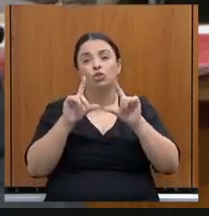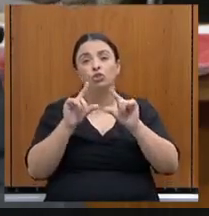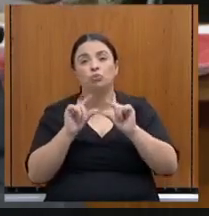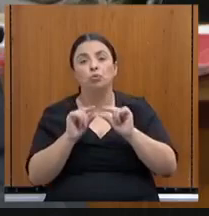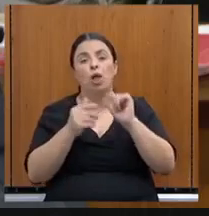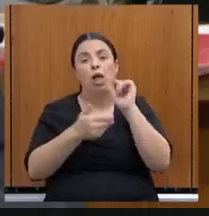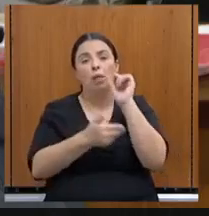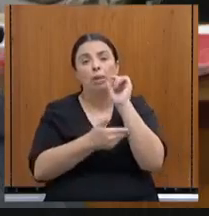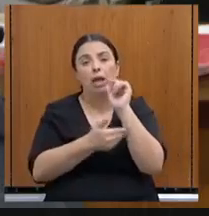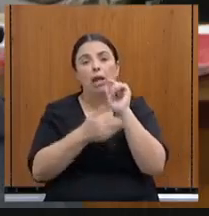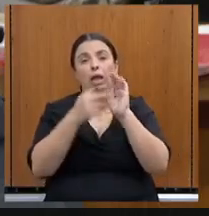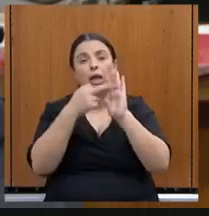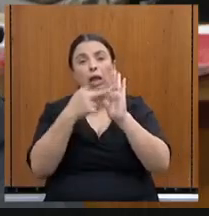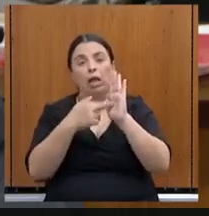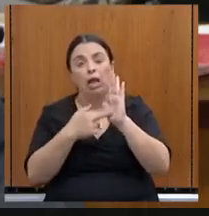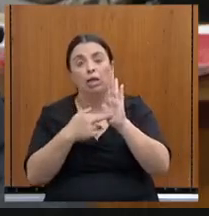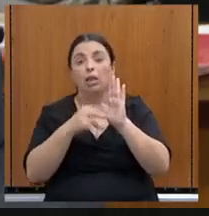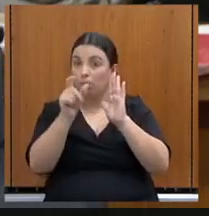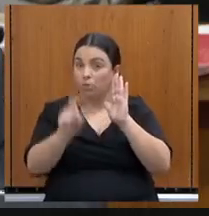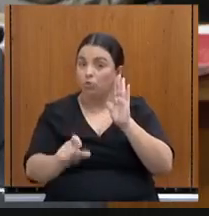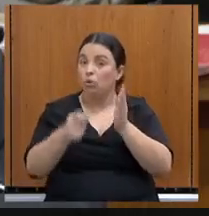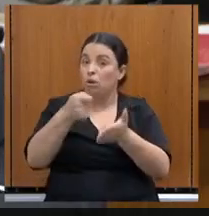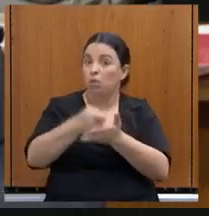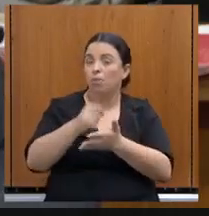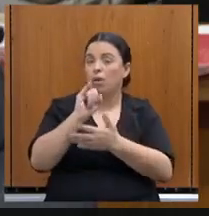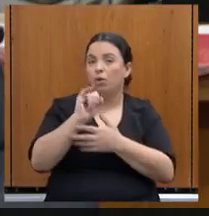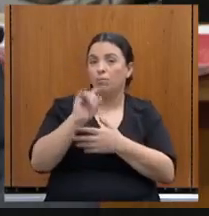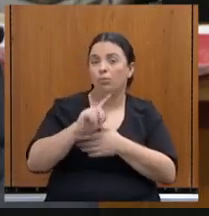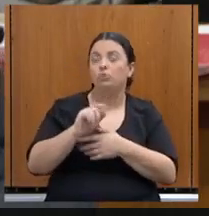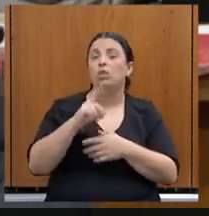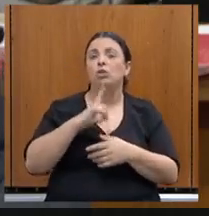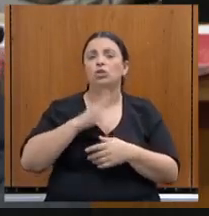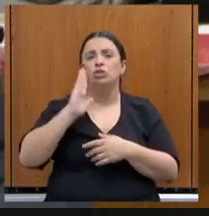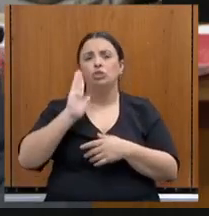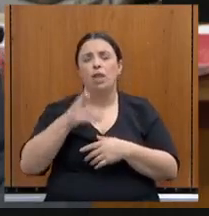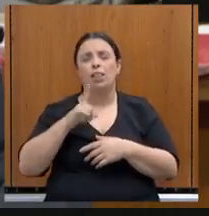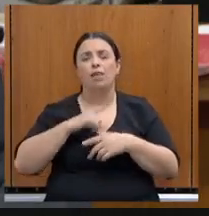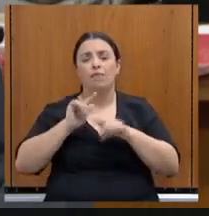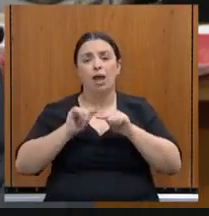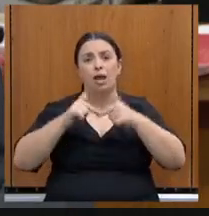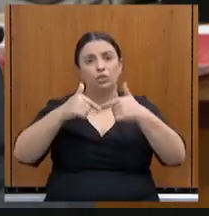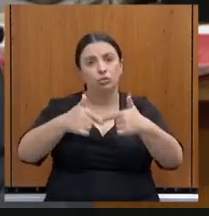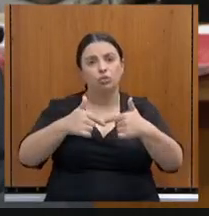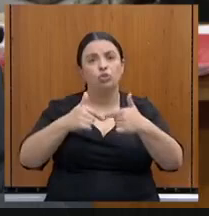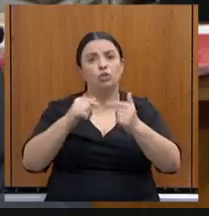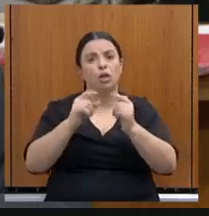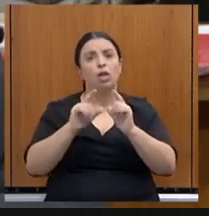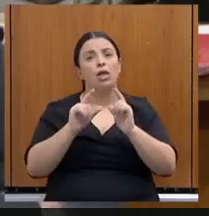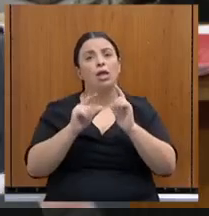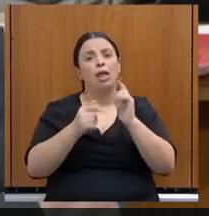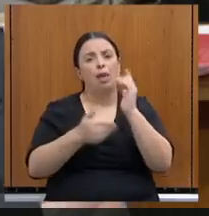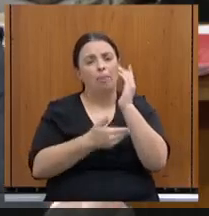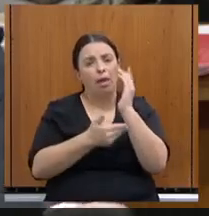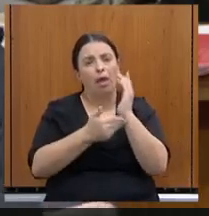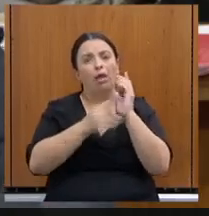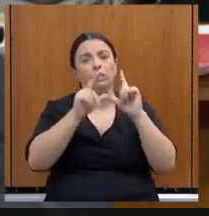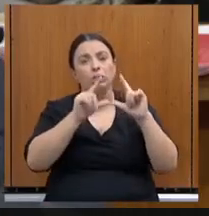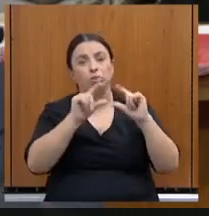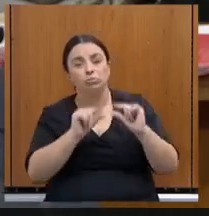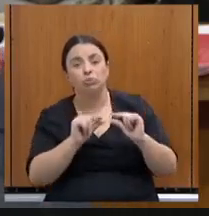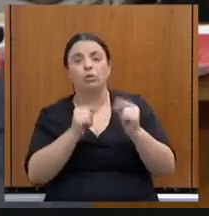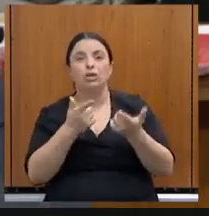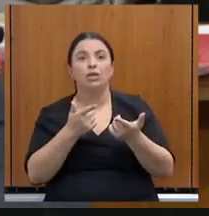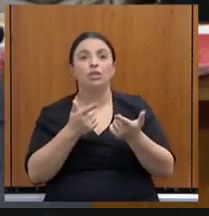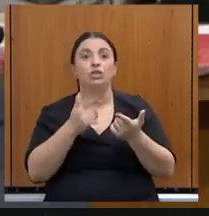contribuinte. Então, já tivemos 57 medidas de redução de exigências do que a gente chama